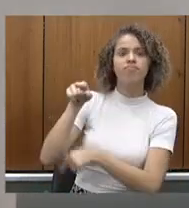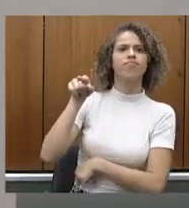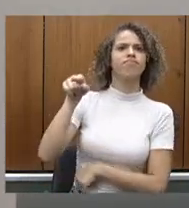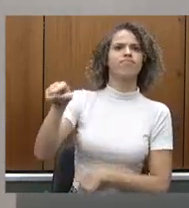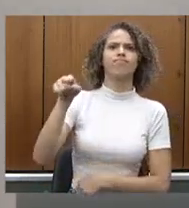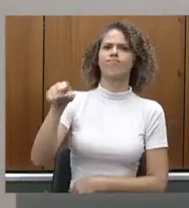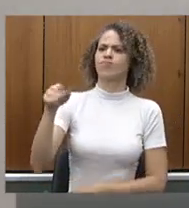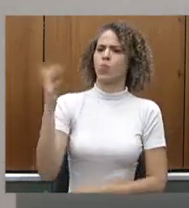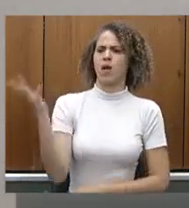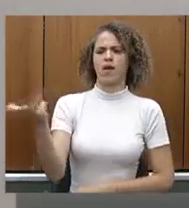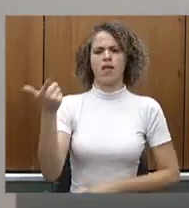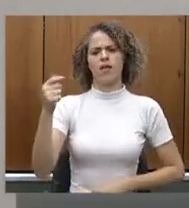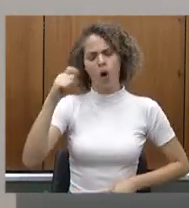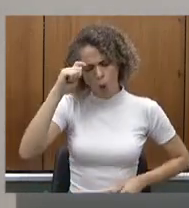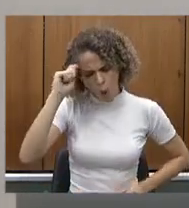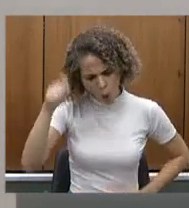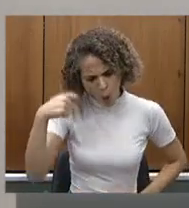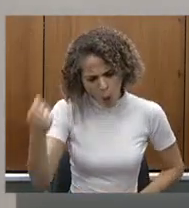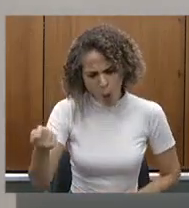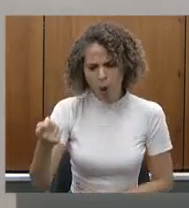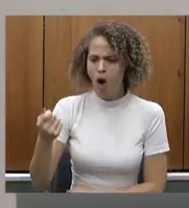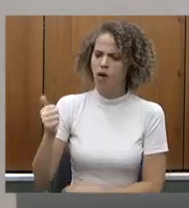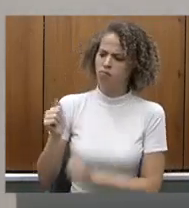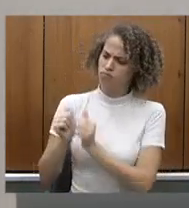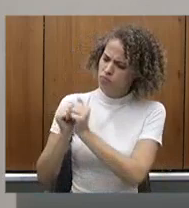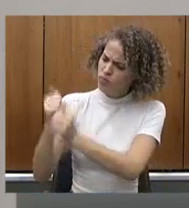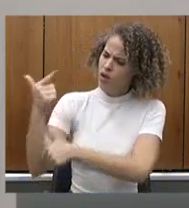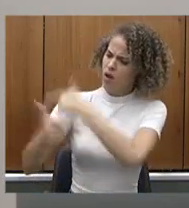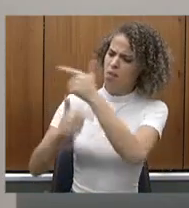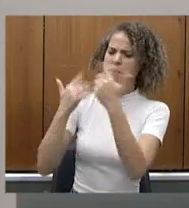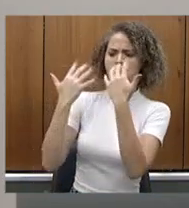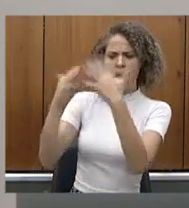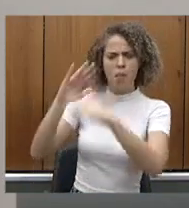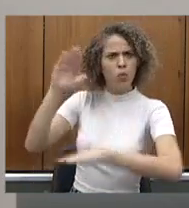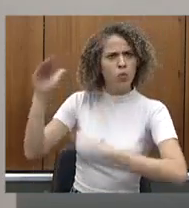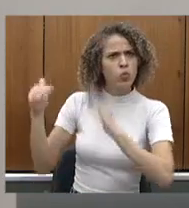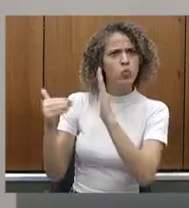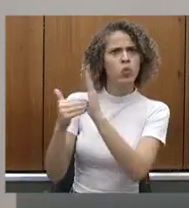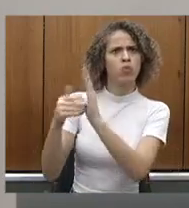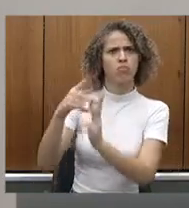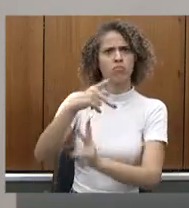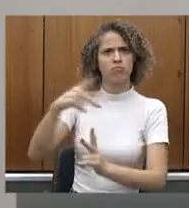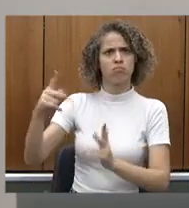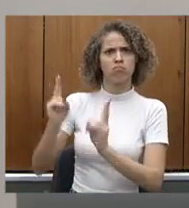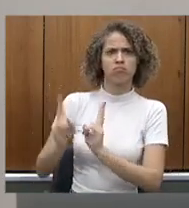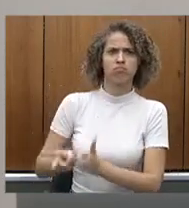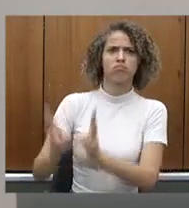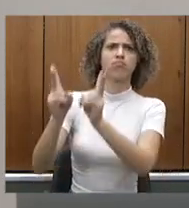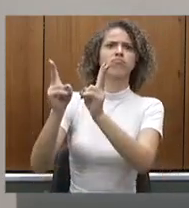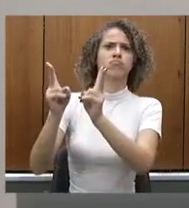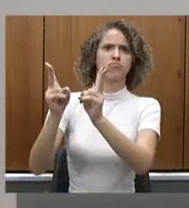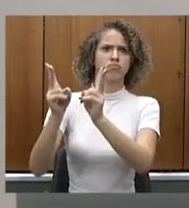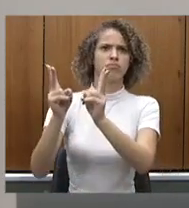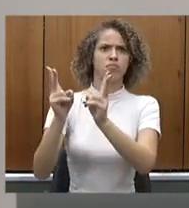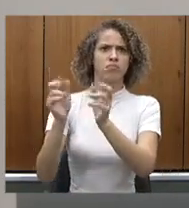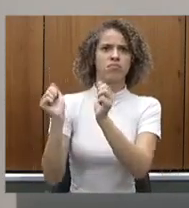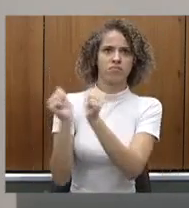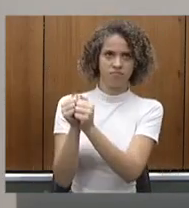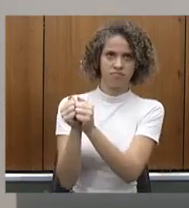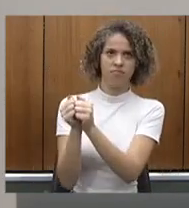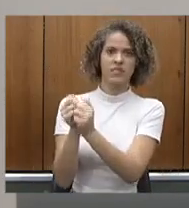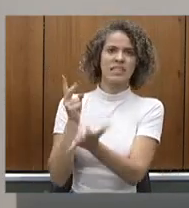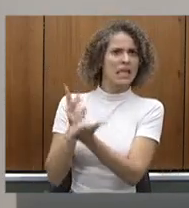de honra para a gente estar caminhando ao seu lado. Parabéns por tudo, pela presidência dessa comissão também com que conduziu toda